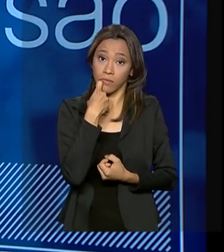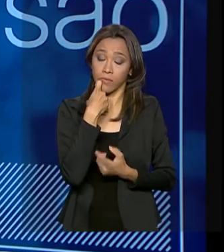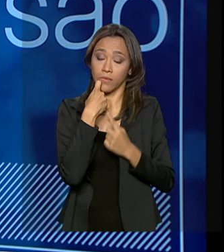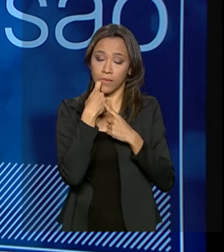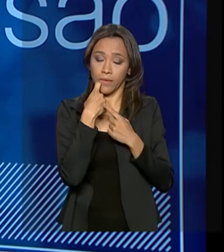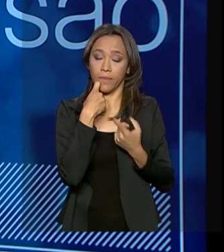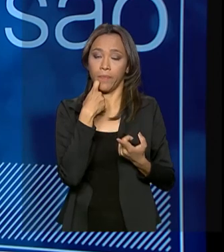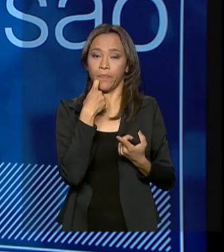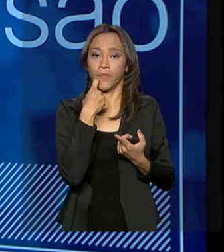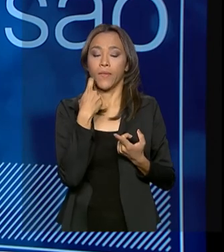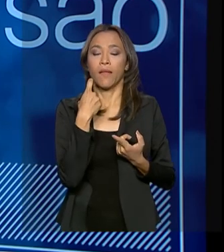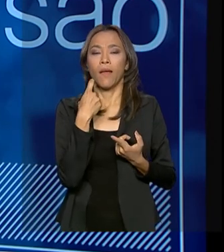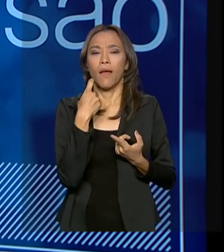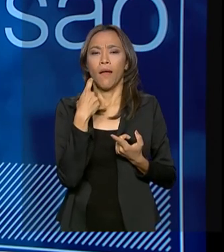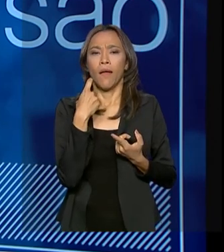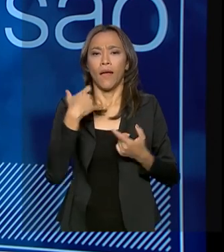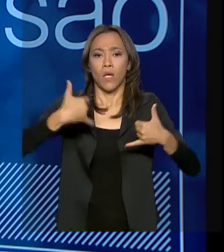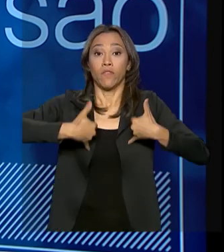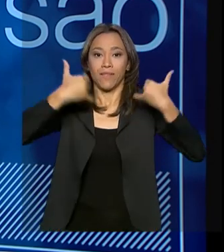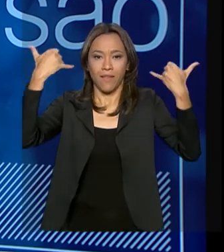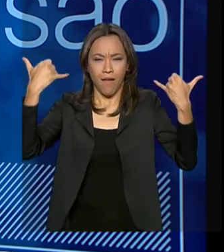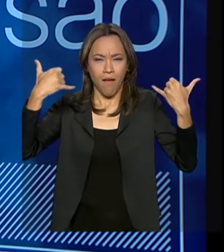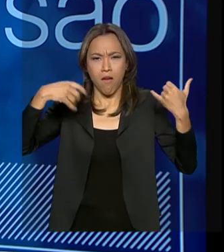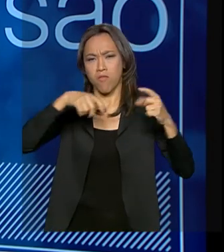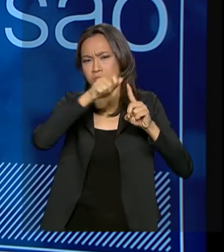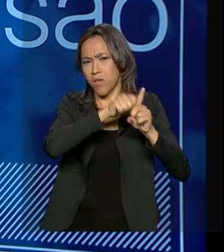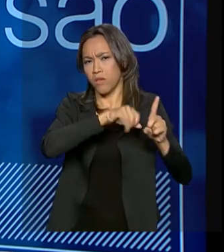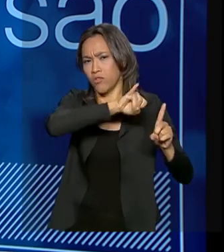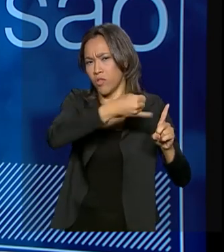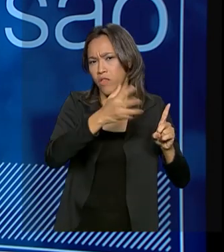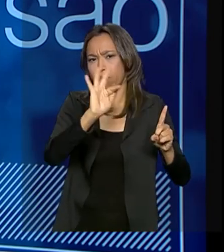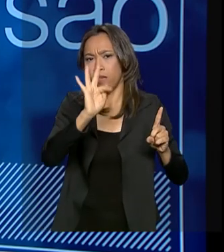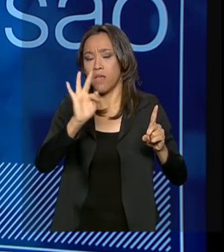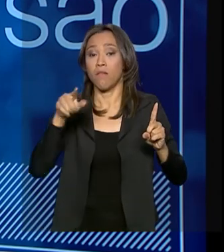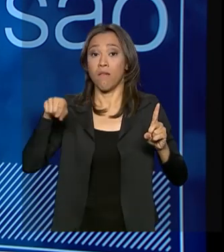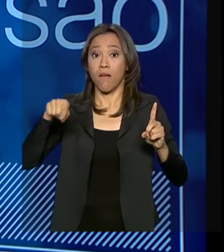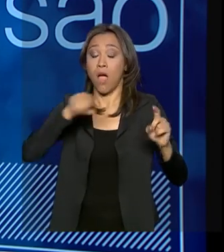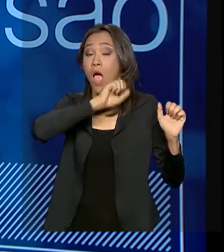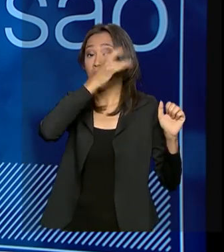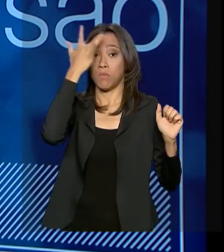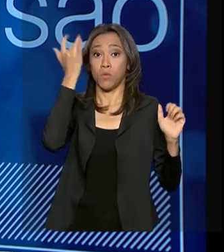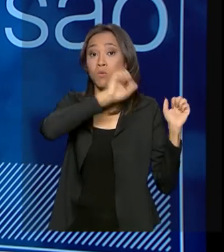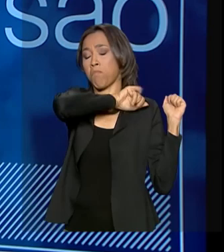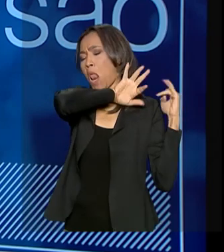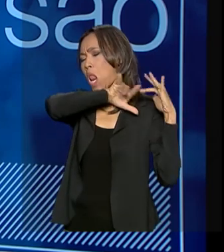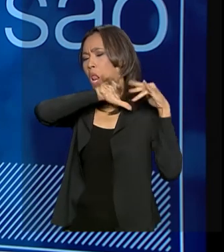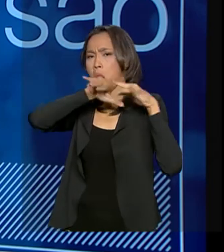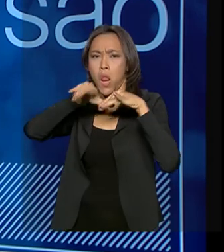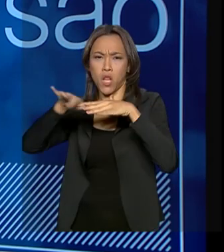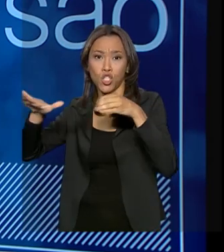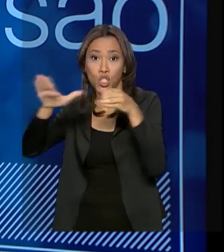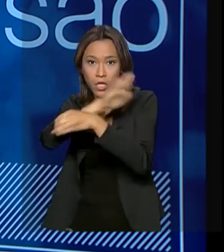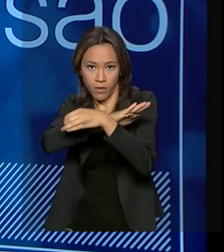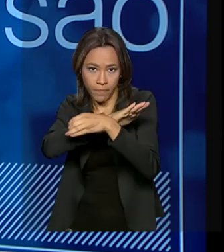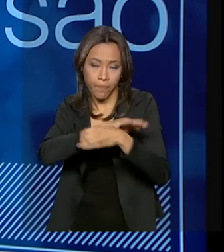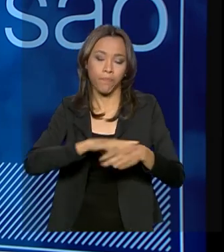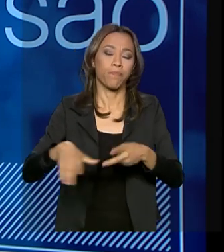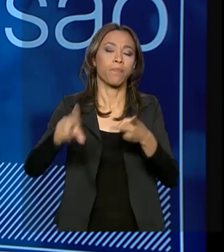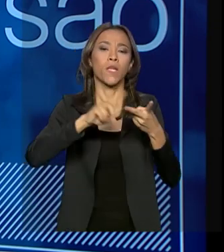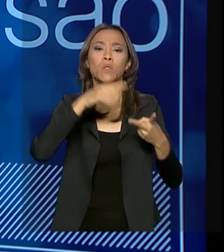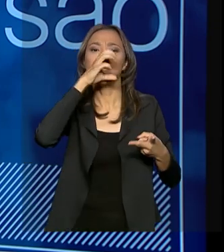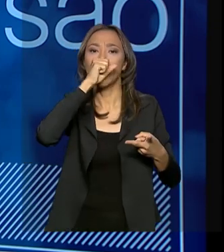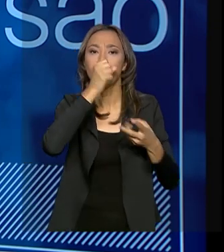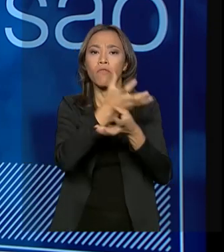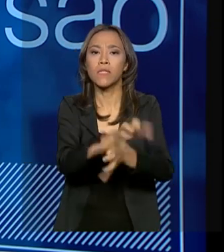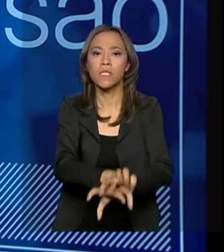o aniversário, janeiro, fevereiro, as agências estavam muito cheias. No sábado, vazias.